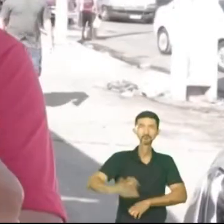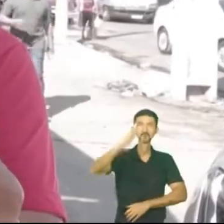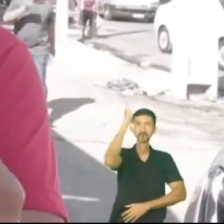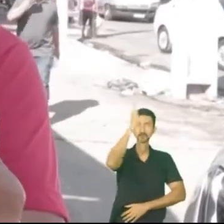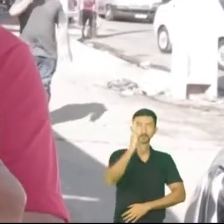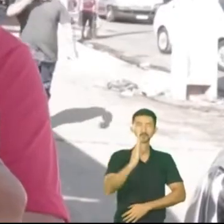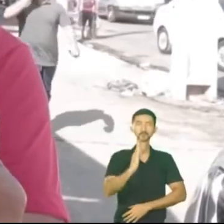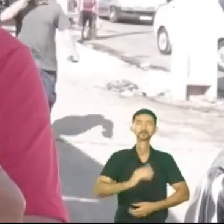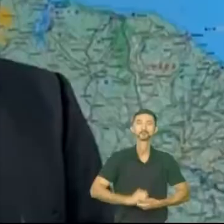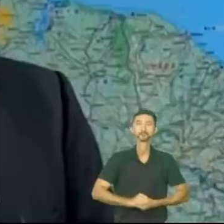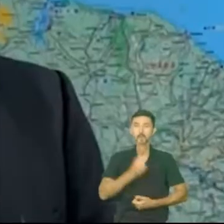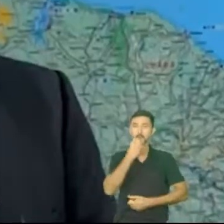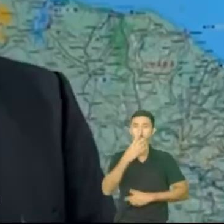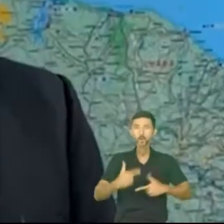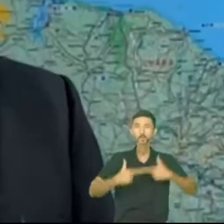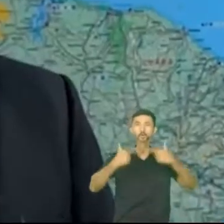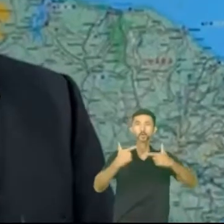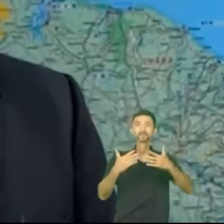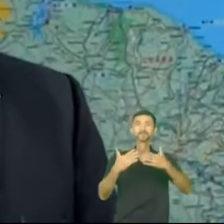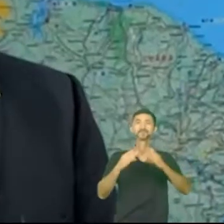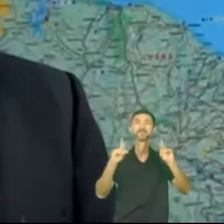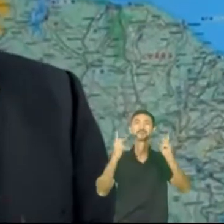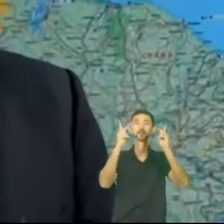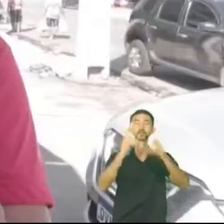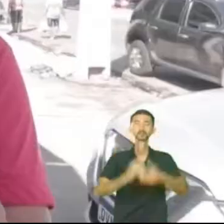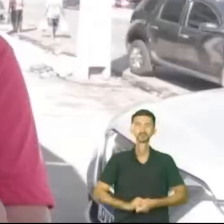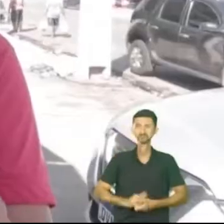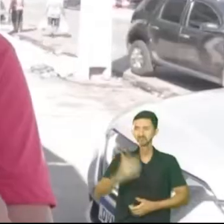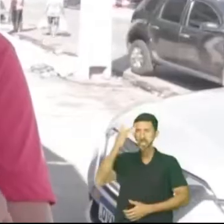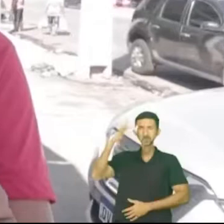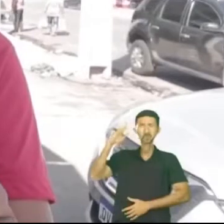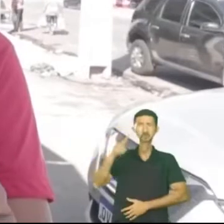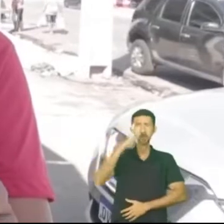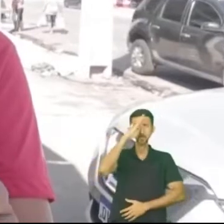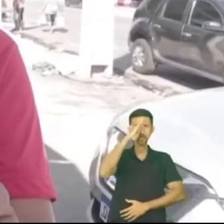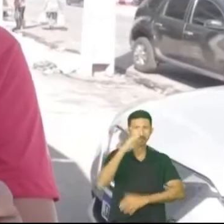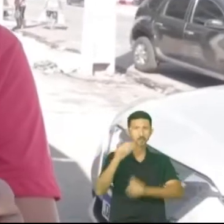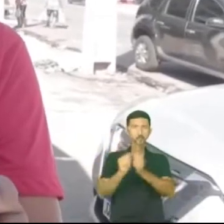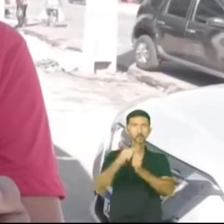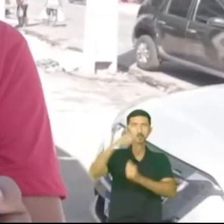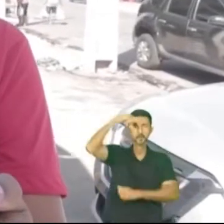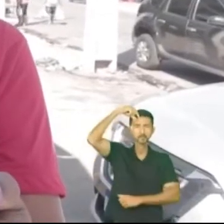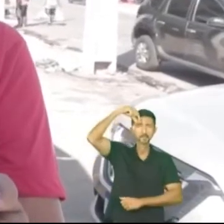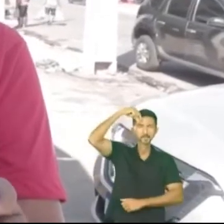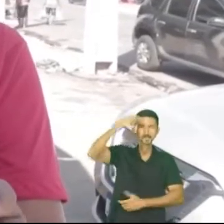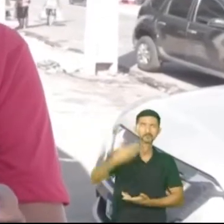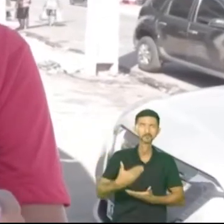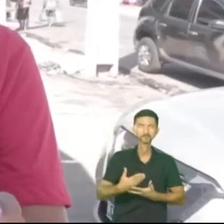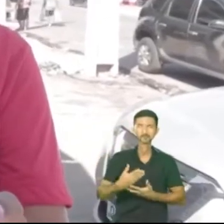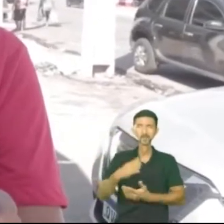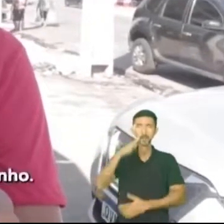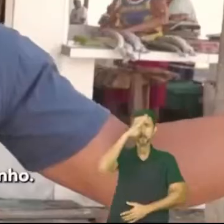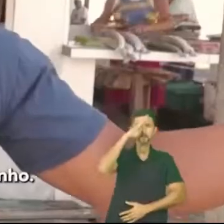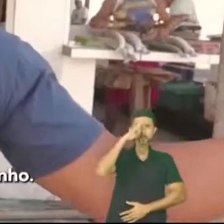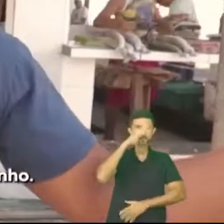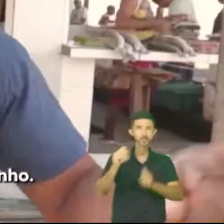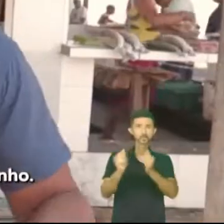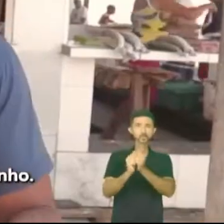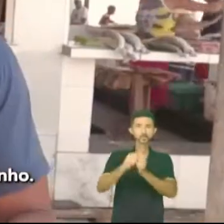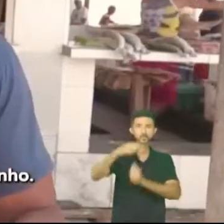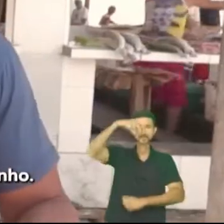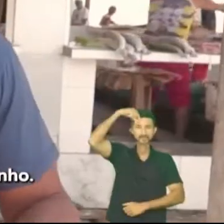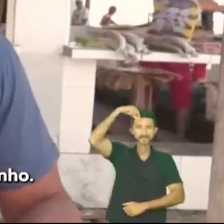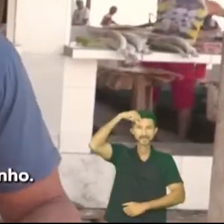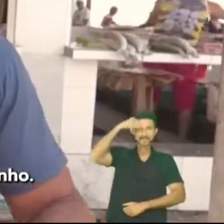como todo o nosso Brasil. Boa sorte a todos. Até a vitória. Eu não sabia que o Bolsonaro Estava com o Zequinha Marinho. Bolsonaro